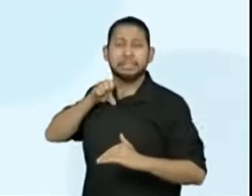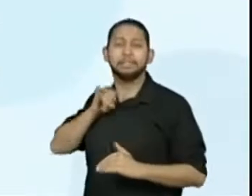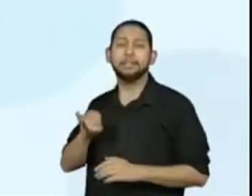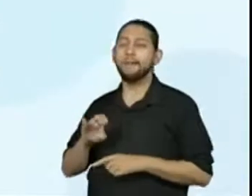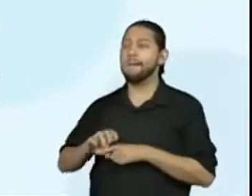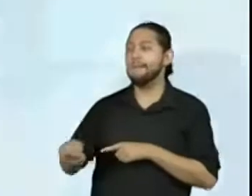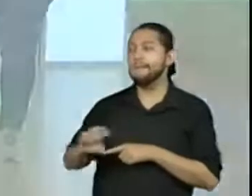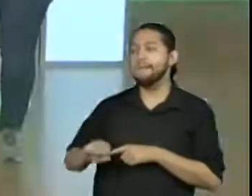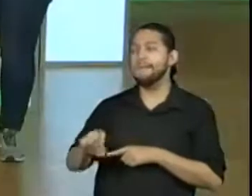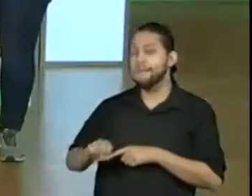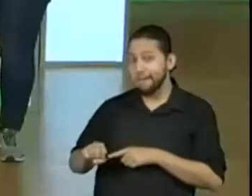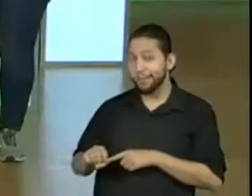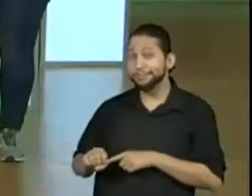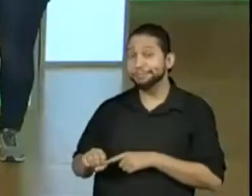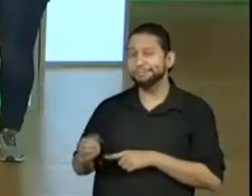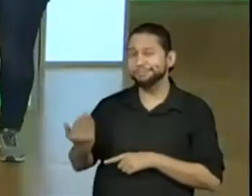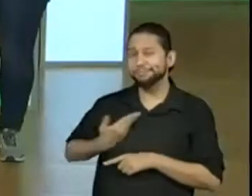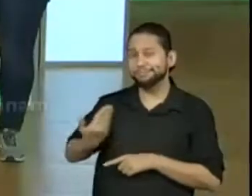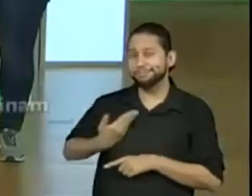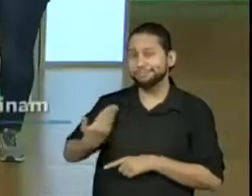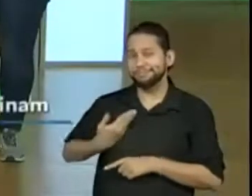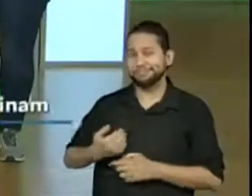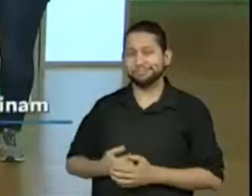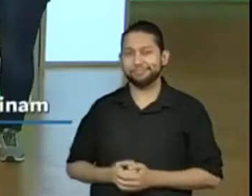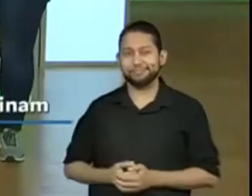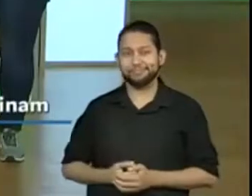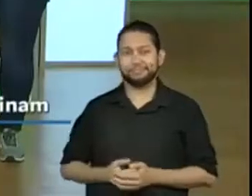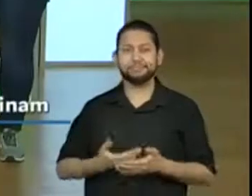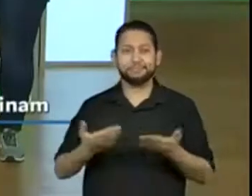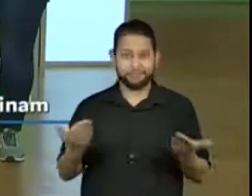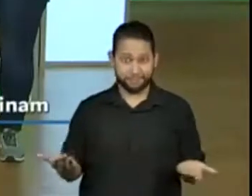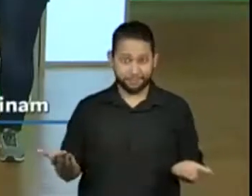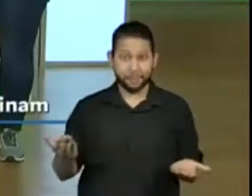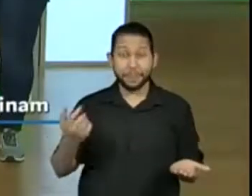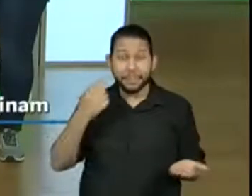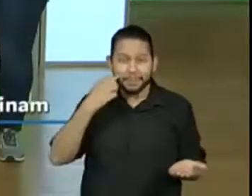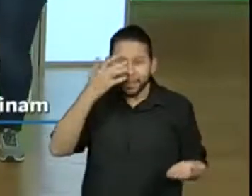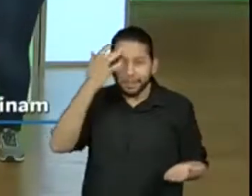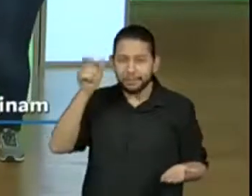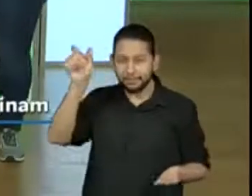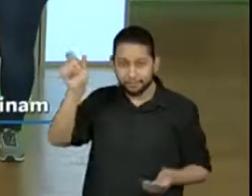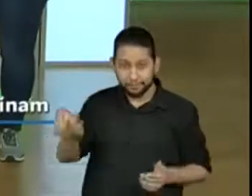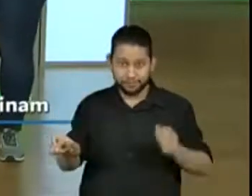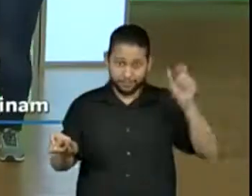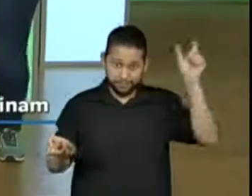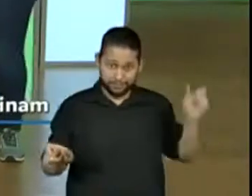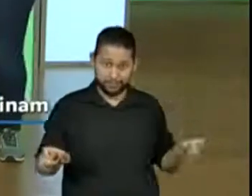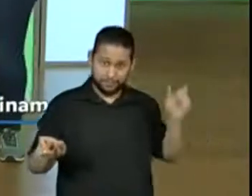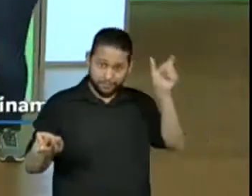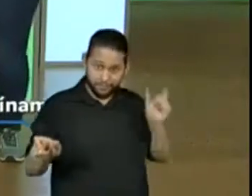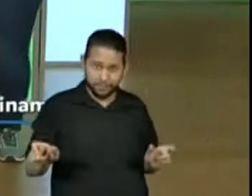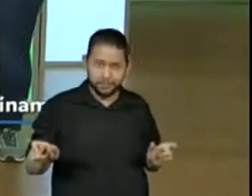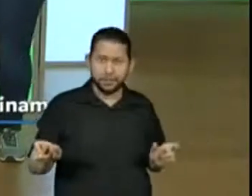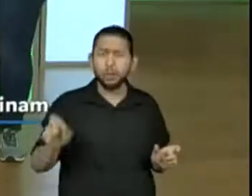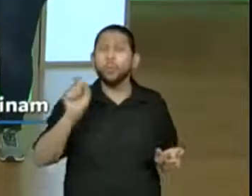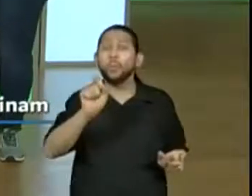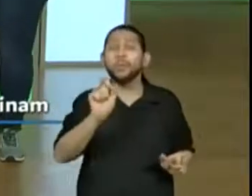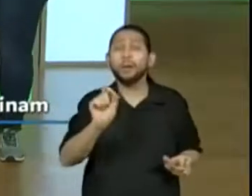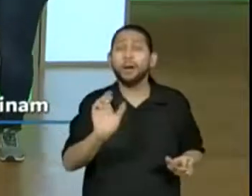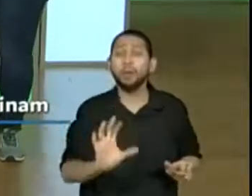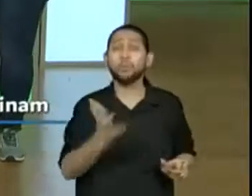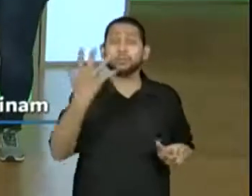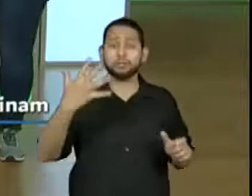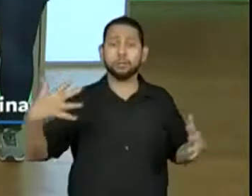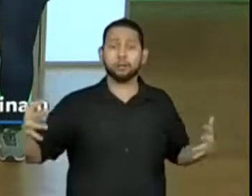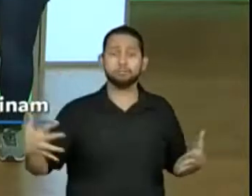vamos fazer o levantamento dos personagens, do que acontece, o conflito dessa